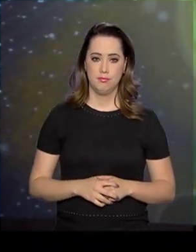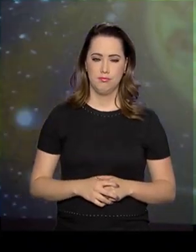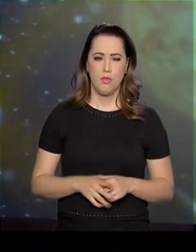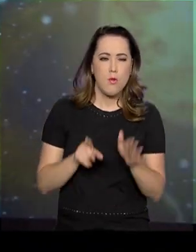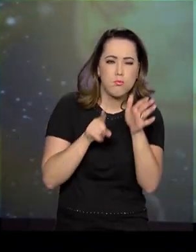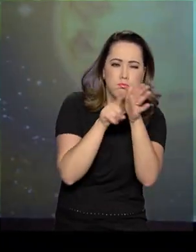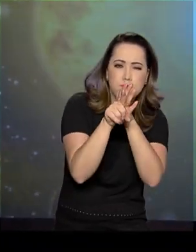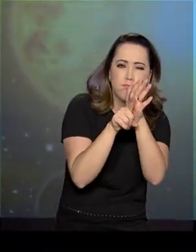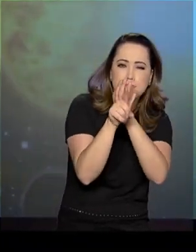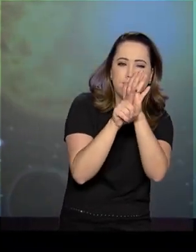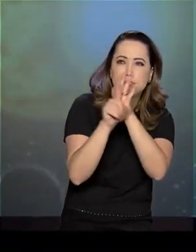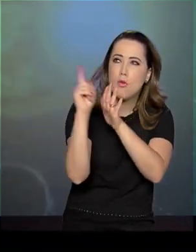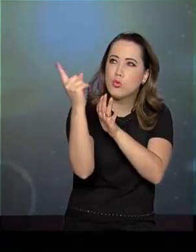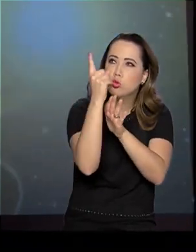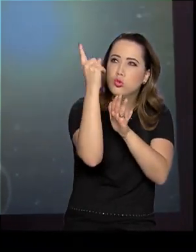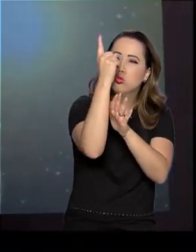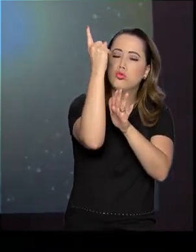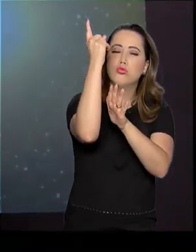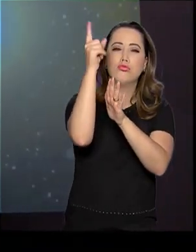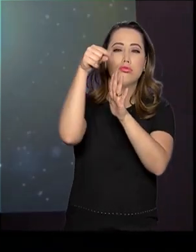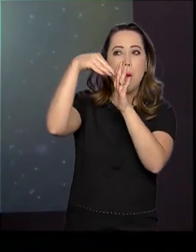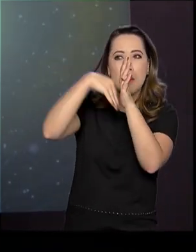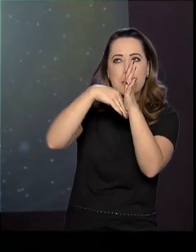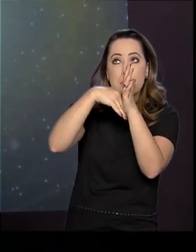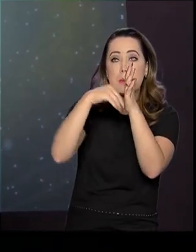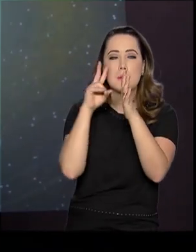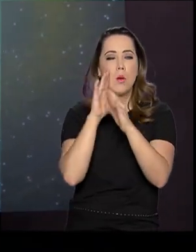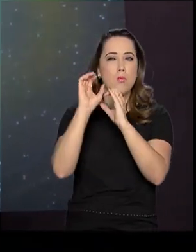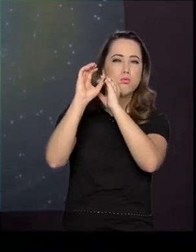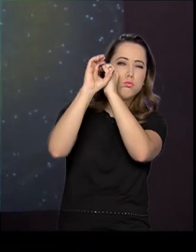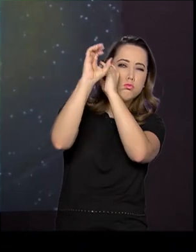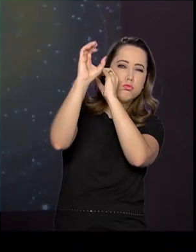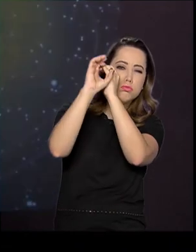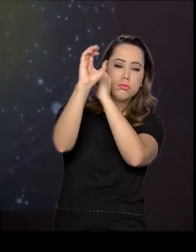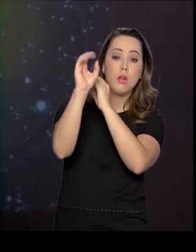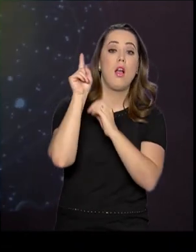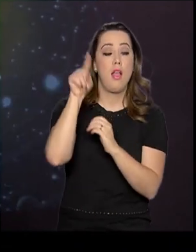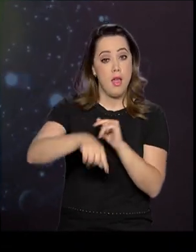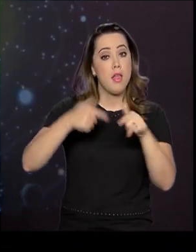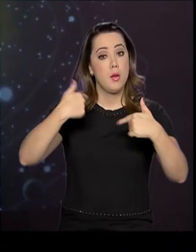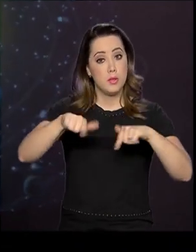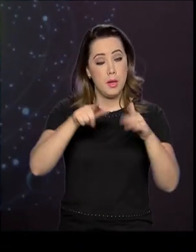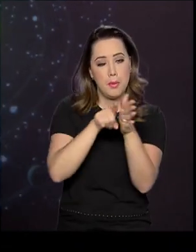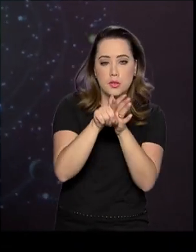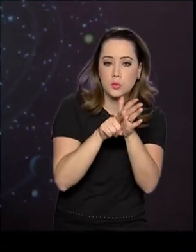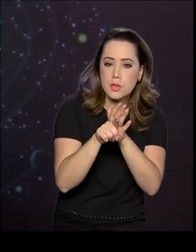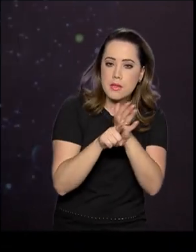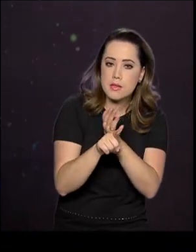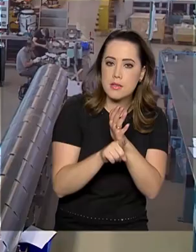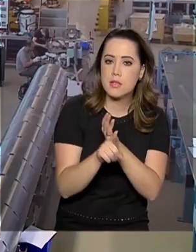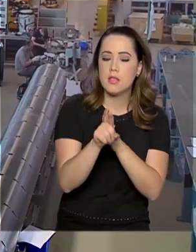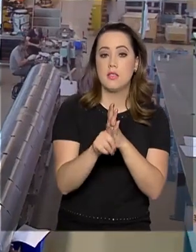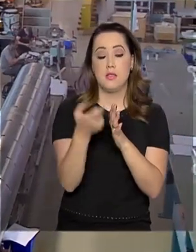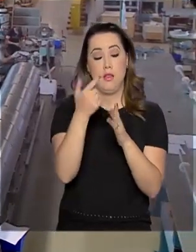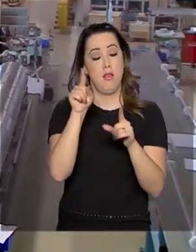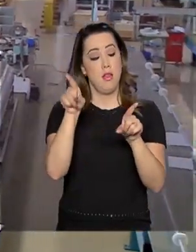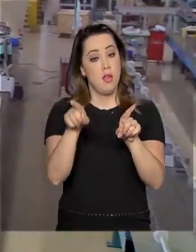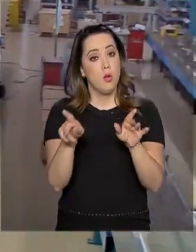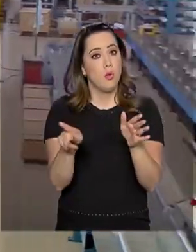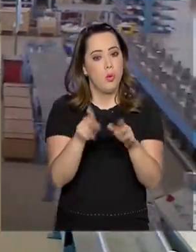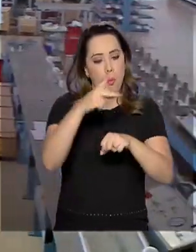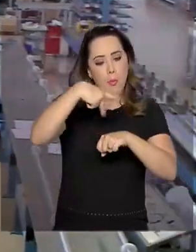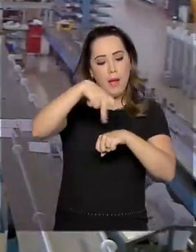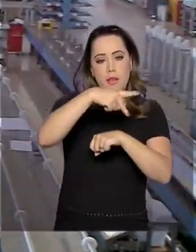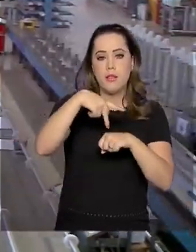Desvendar os segredos do universo. Essa é a tarefa da Organização Europeia para Pesquisas Nucleares, que fica em